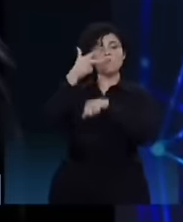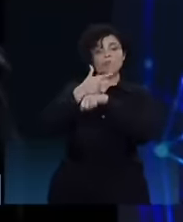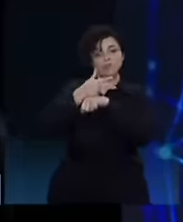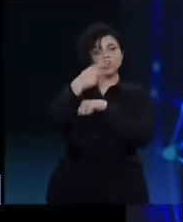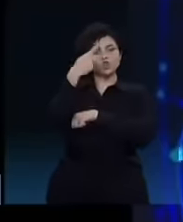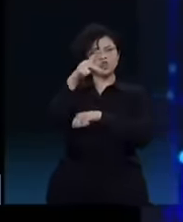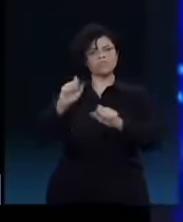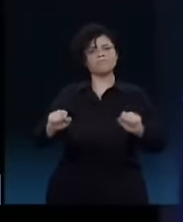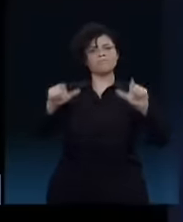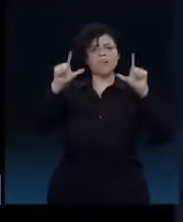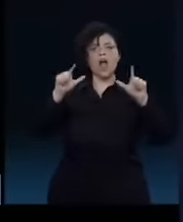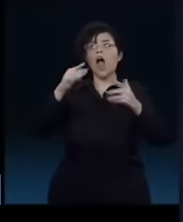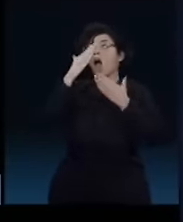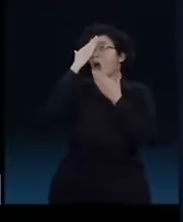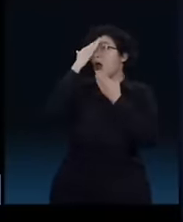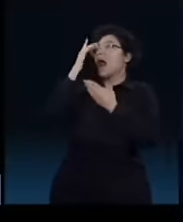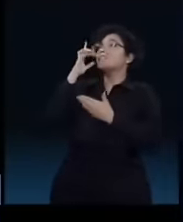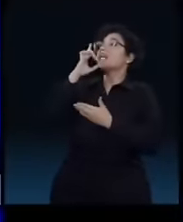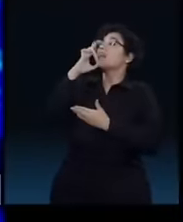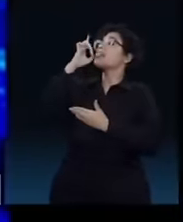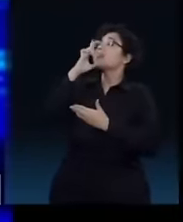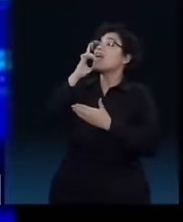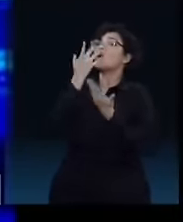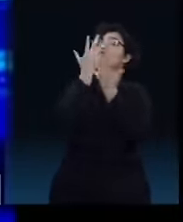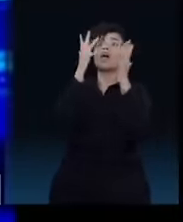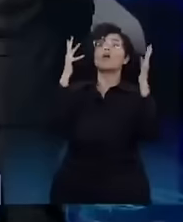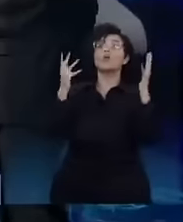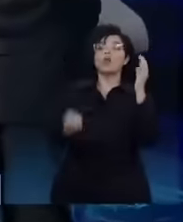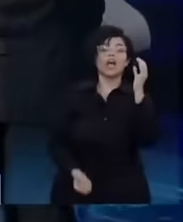graças a Deus, que a natureza criou o Covid.